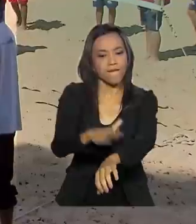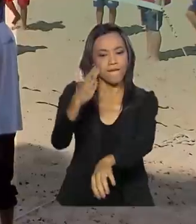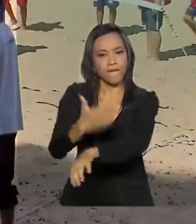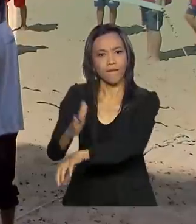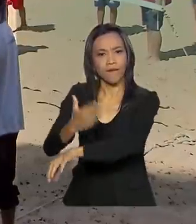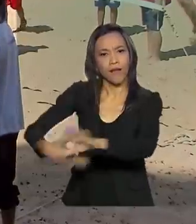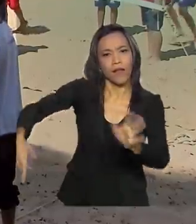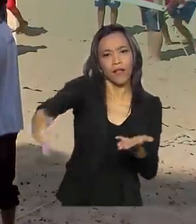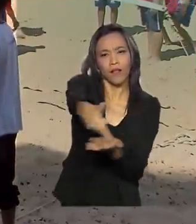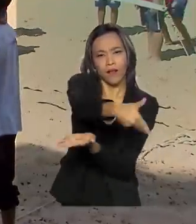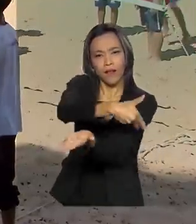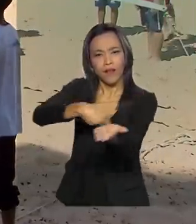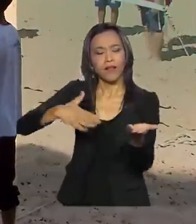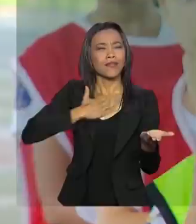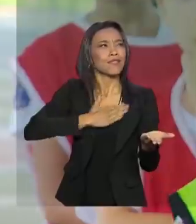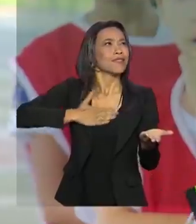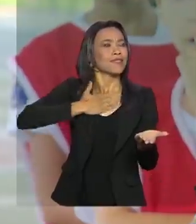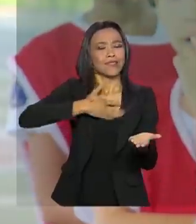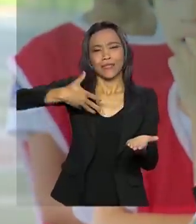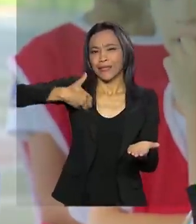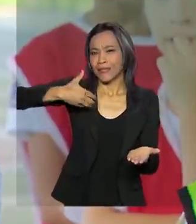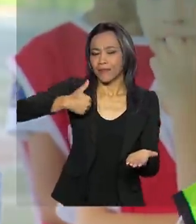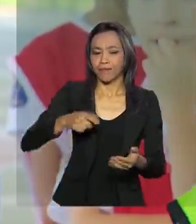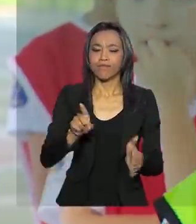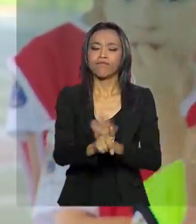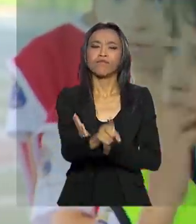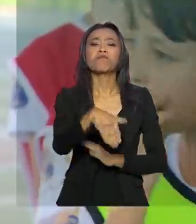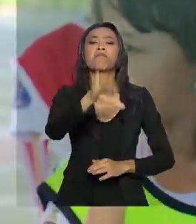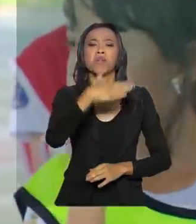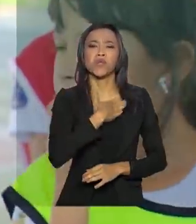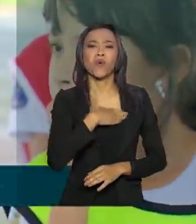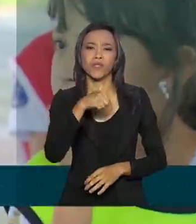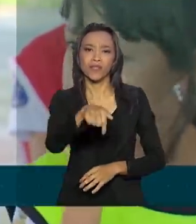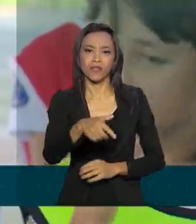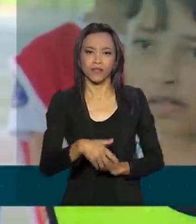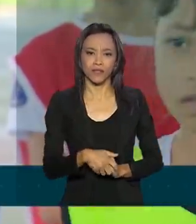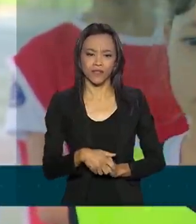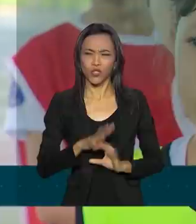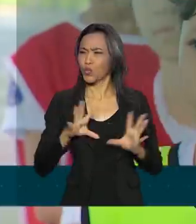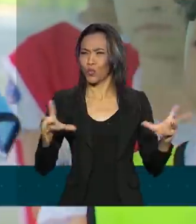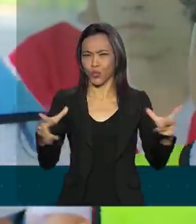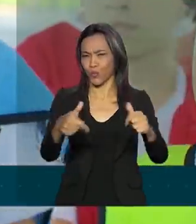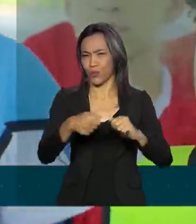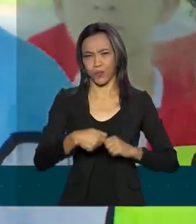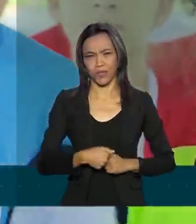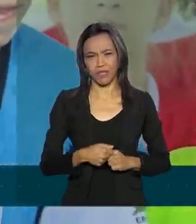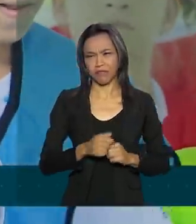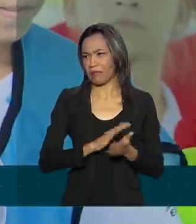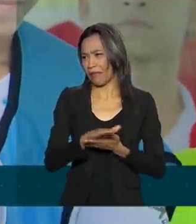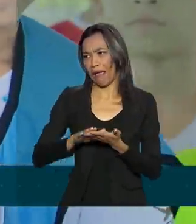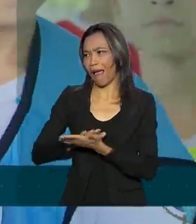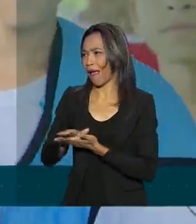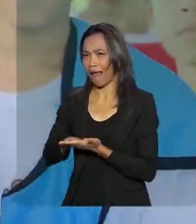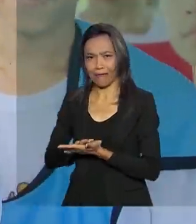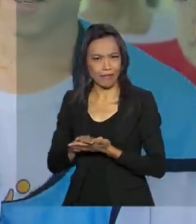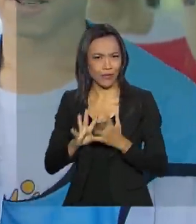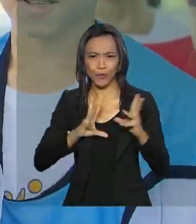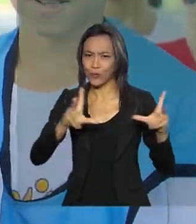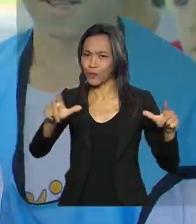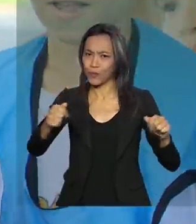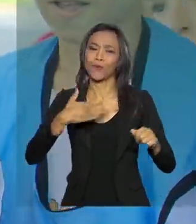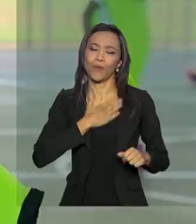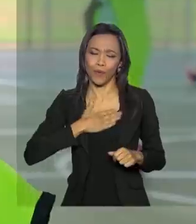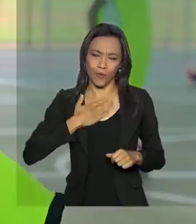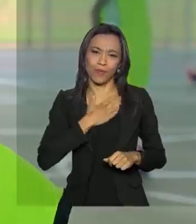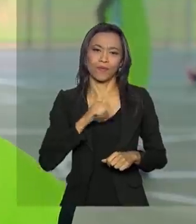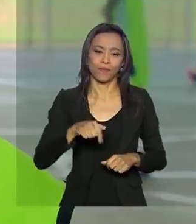tudo isso com muito prazer. O você mais gosta daqui? É de tudo. Não tem nada que eu não goste mais do que a